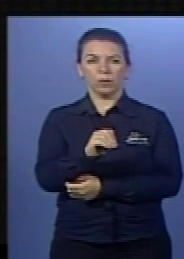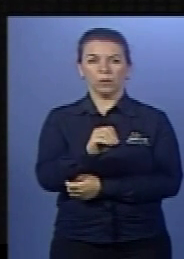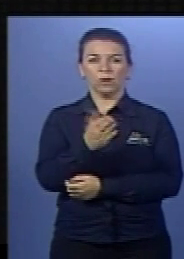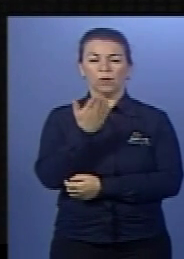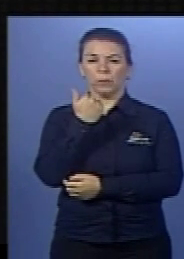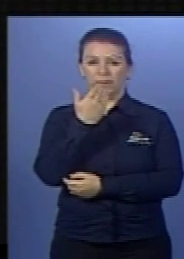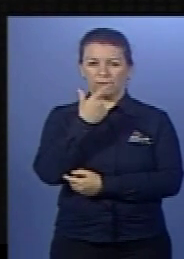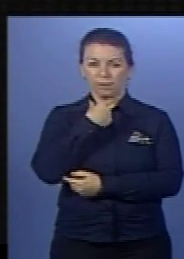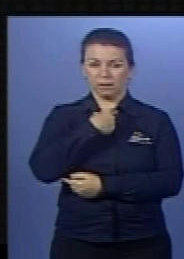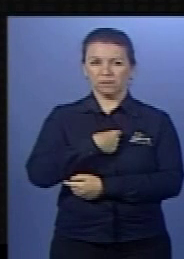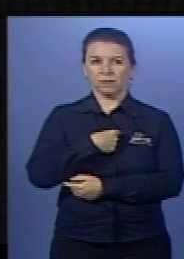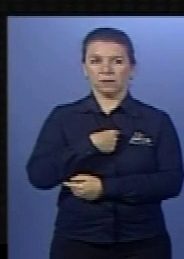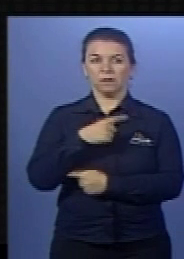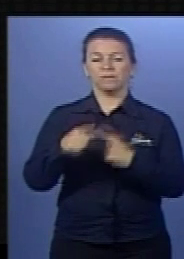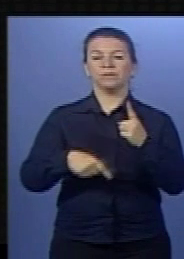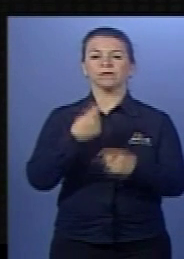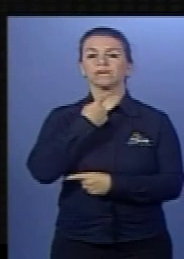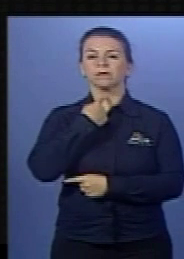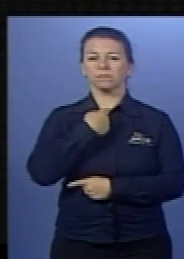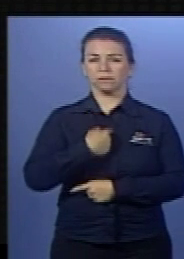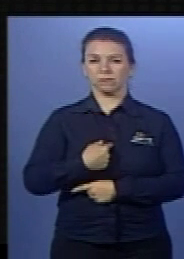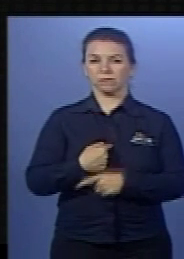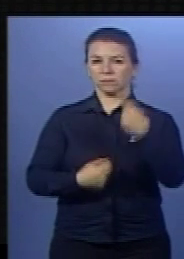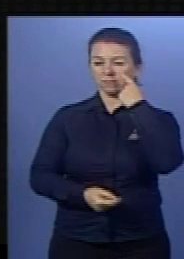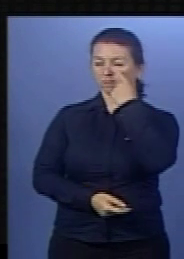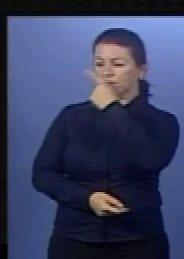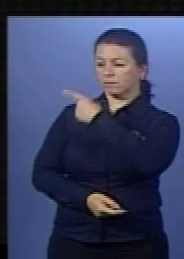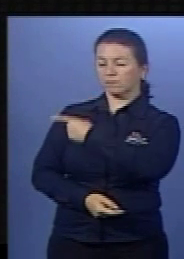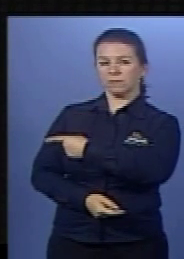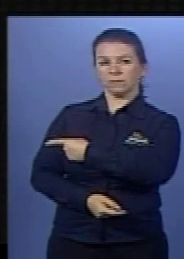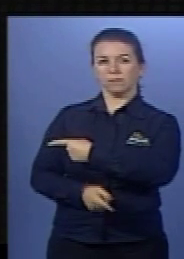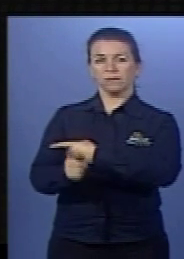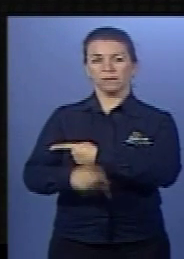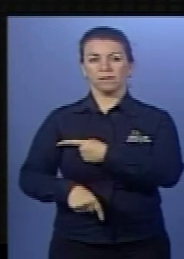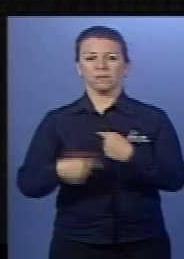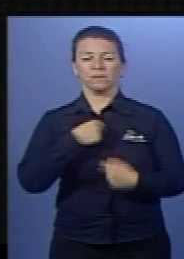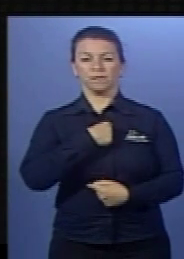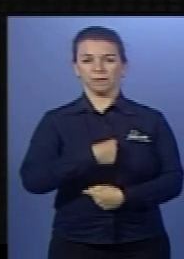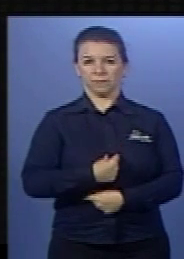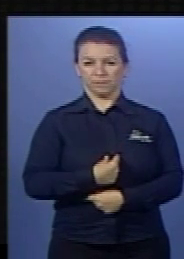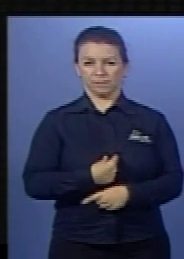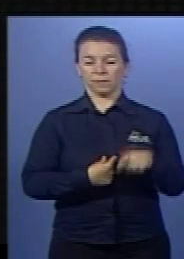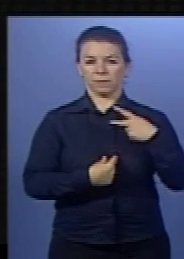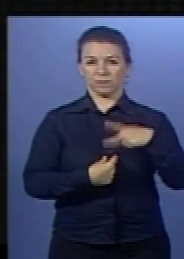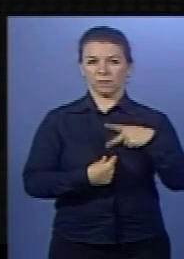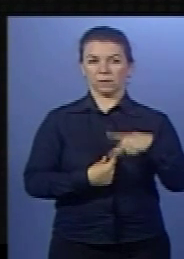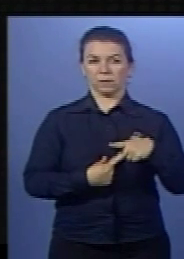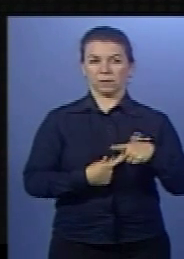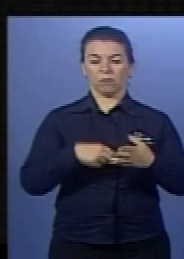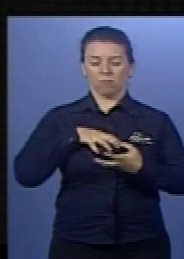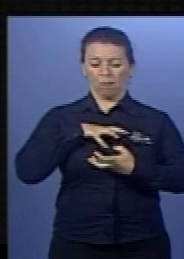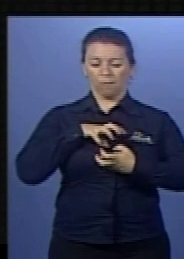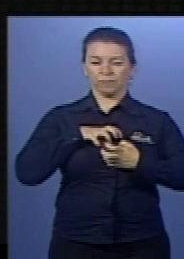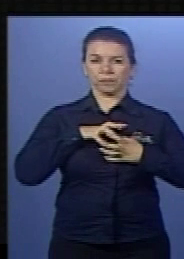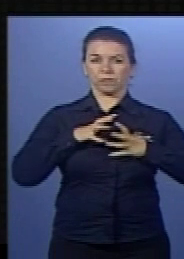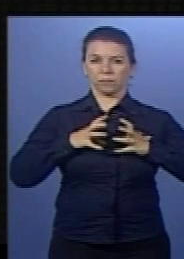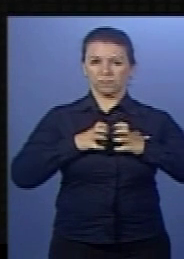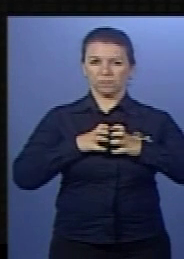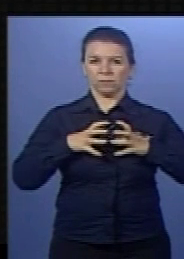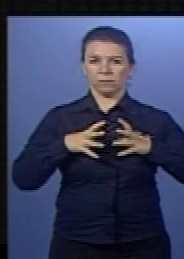o bolo alimentar vai passar pela tua faringe, da faringe vai para o esôfago, no esôfago ocorrem os movimentos